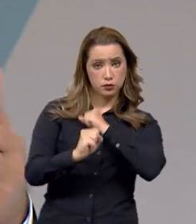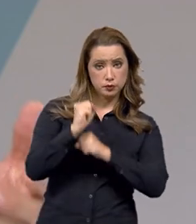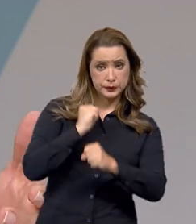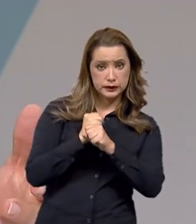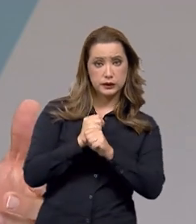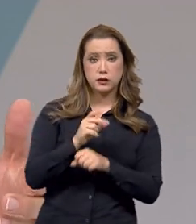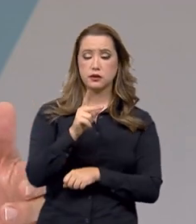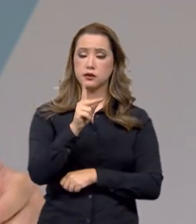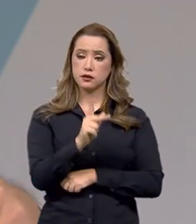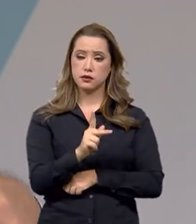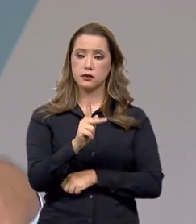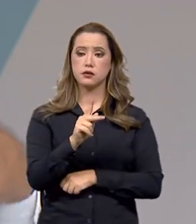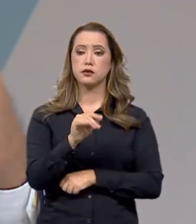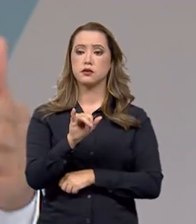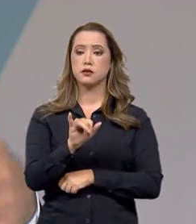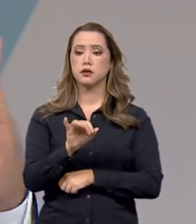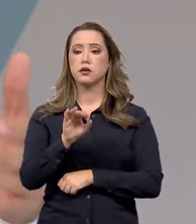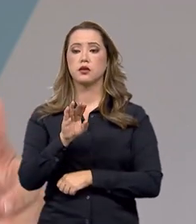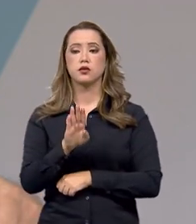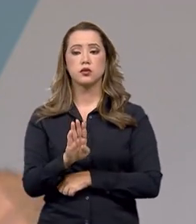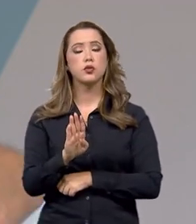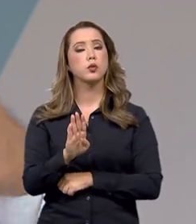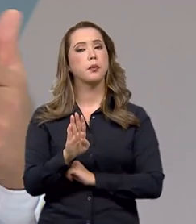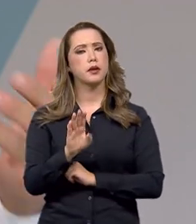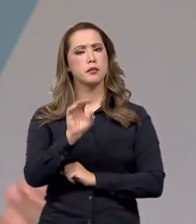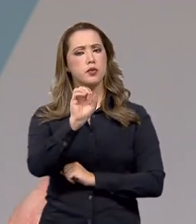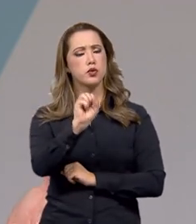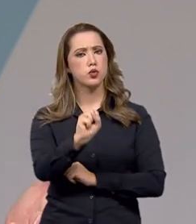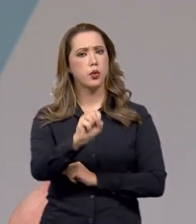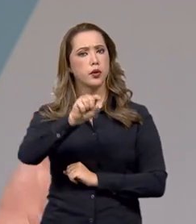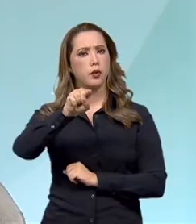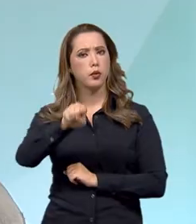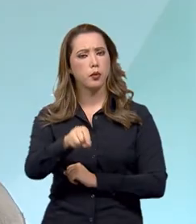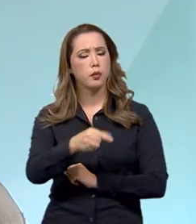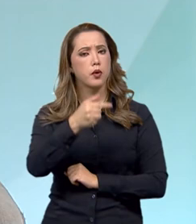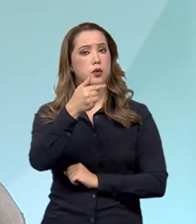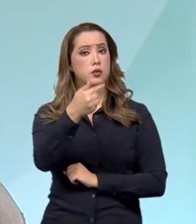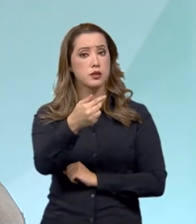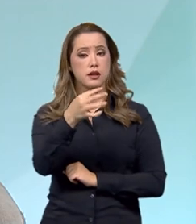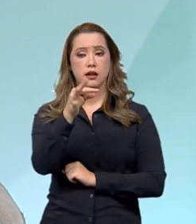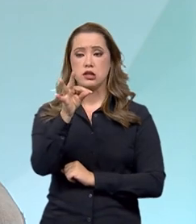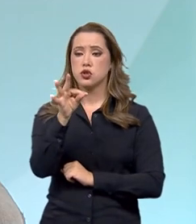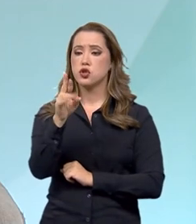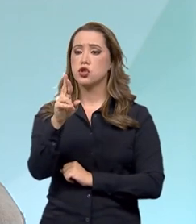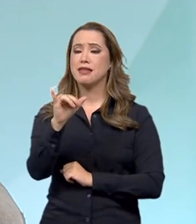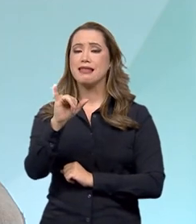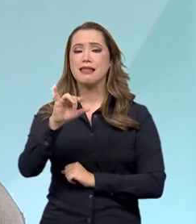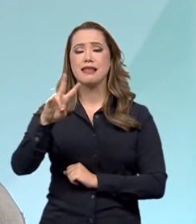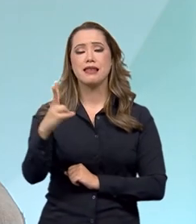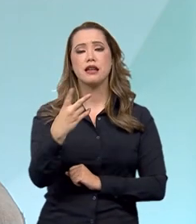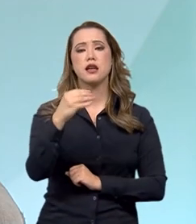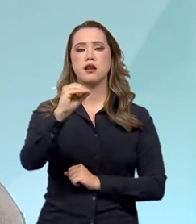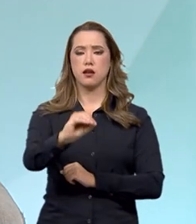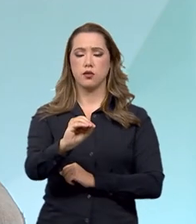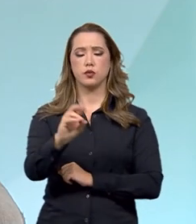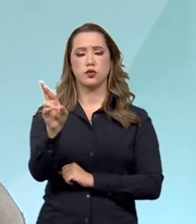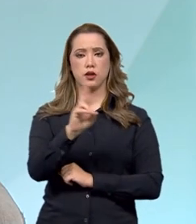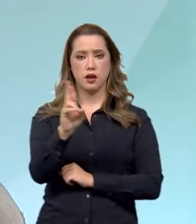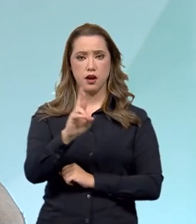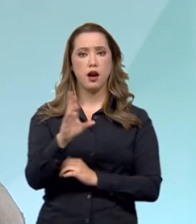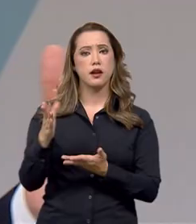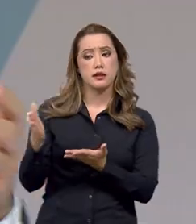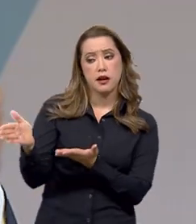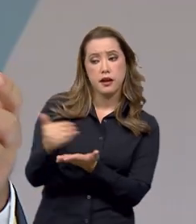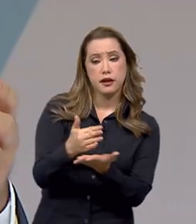PIB do Brasil foi de 8,7 trilhões de reais e a arrecadação foi de 1,9 trilhão de